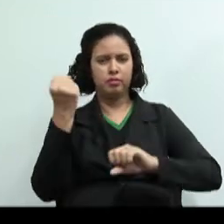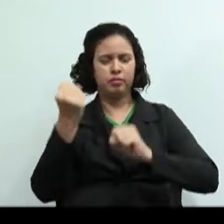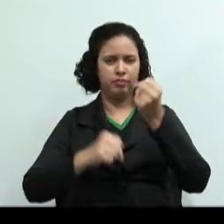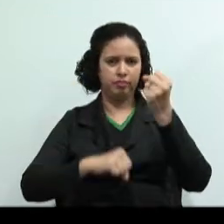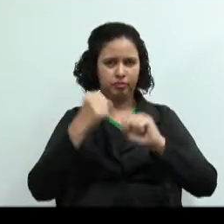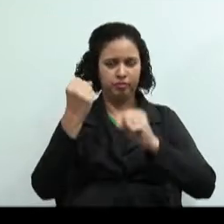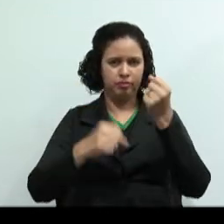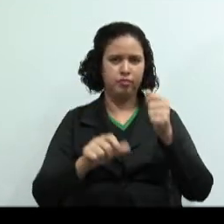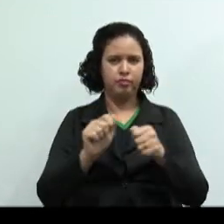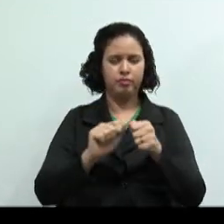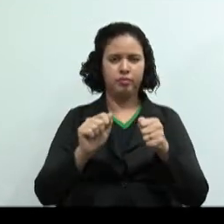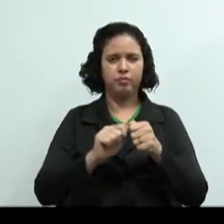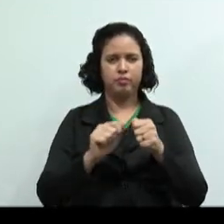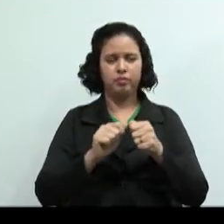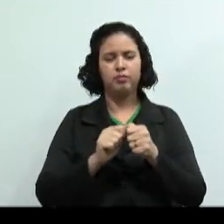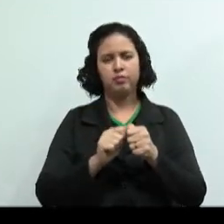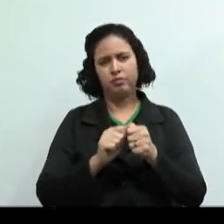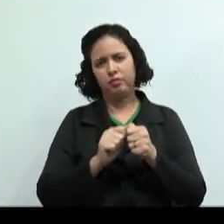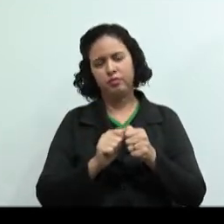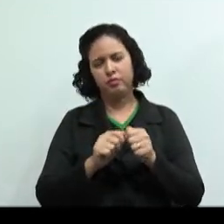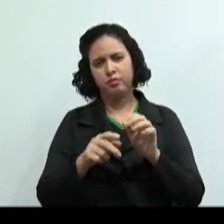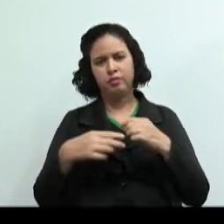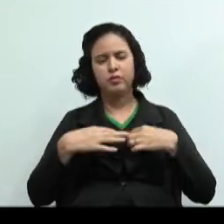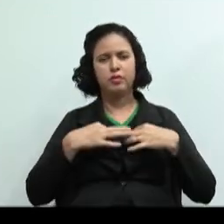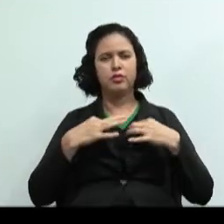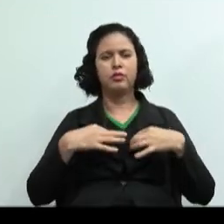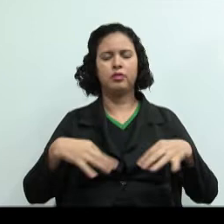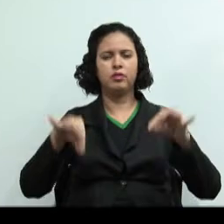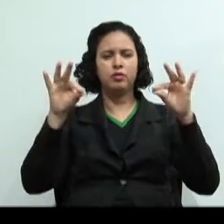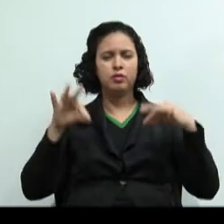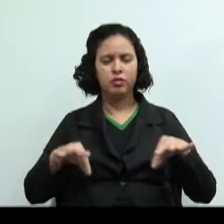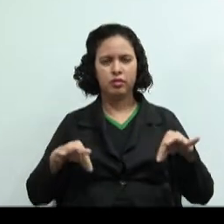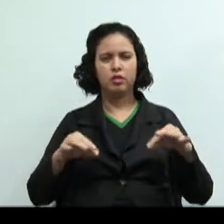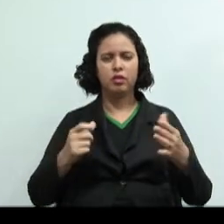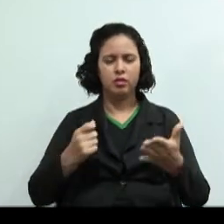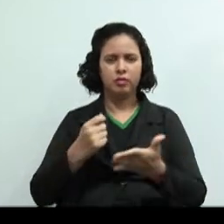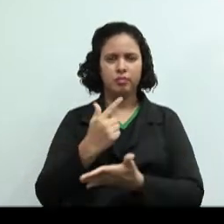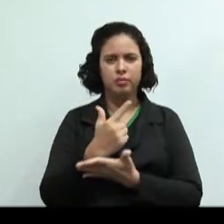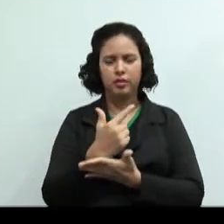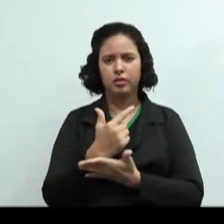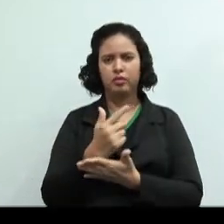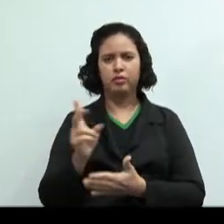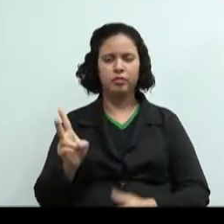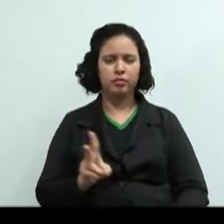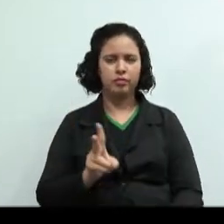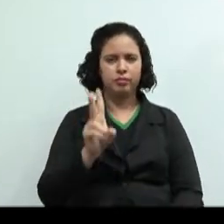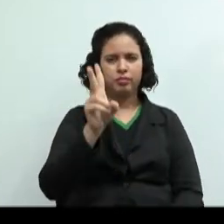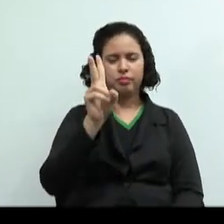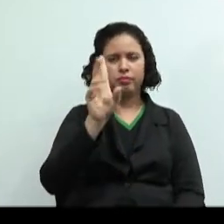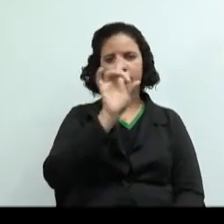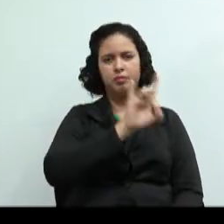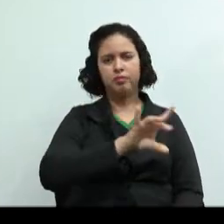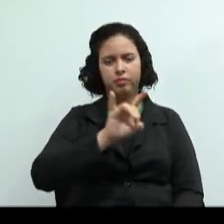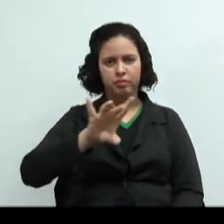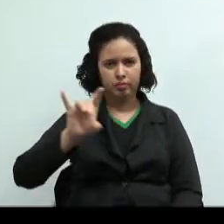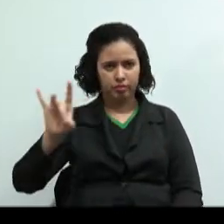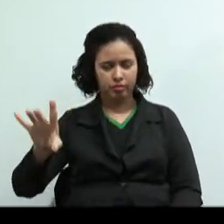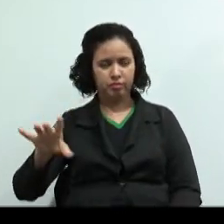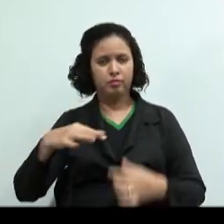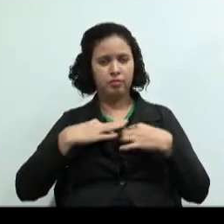produzir esses uniformes, eles terceirizam. Eles pagam um valor por cada peça